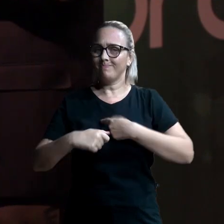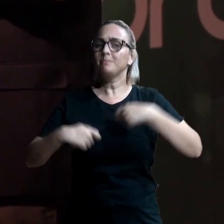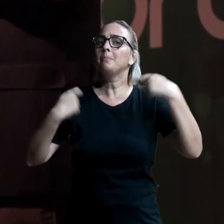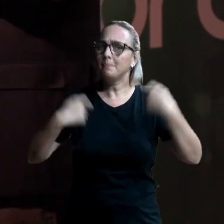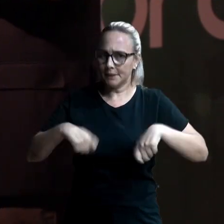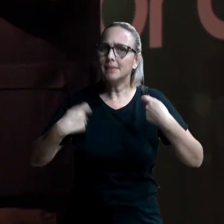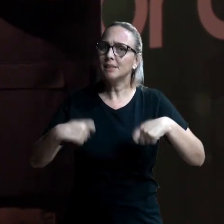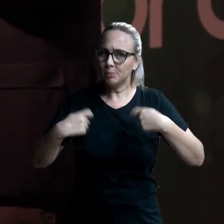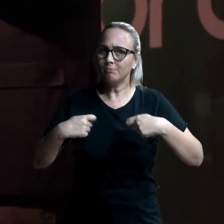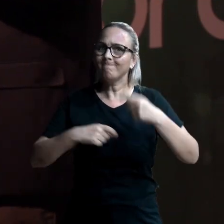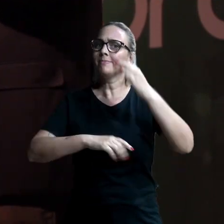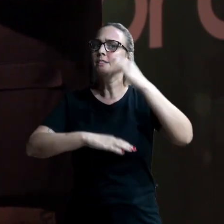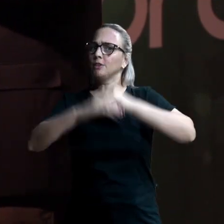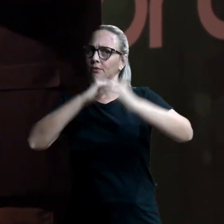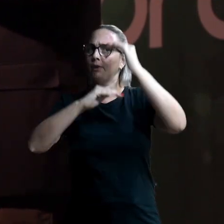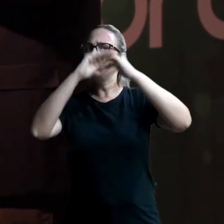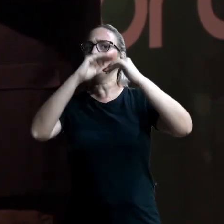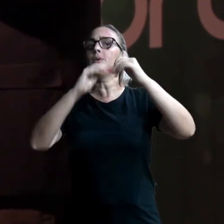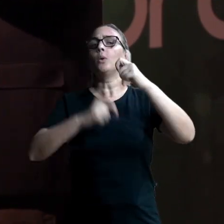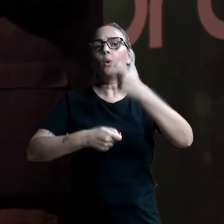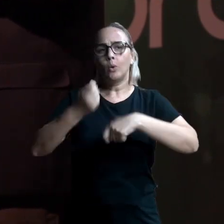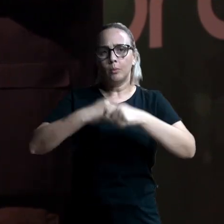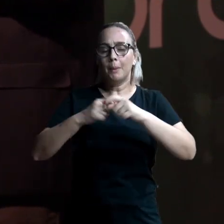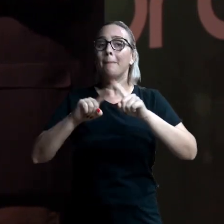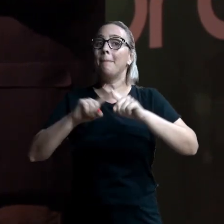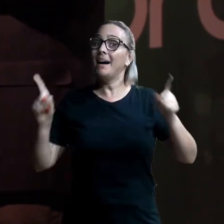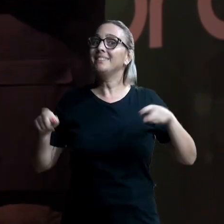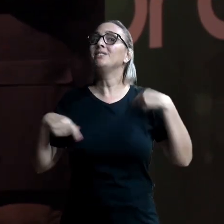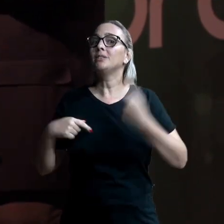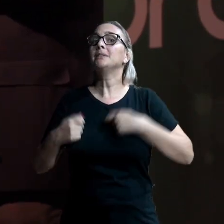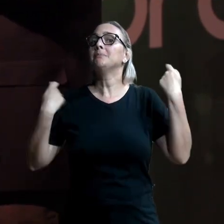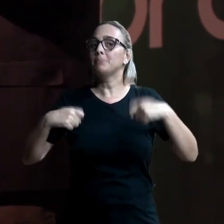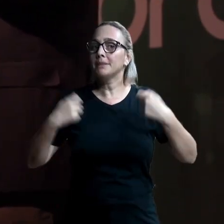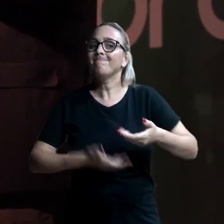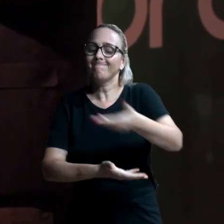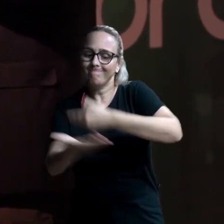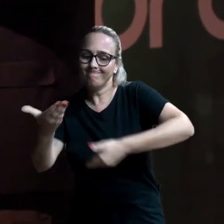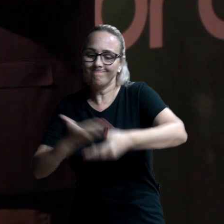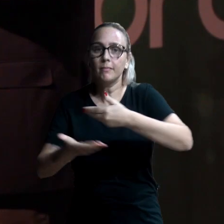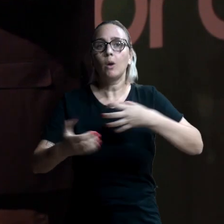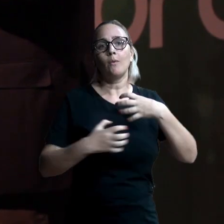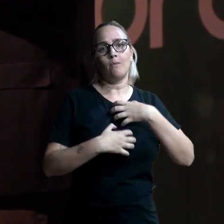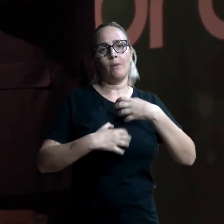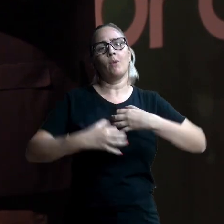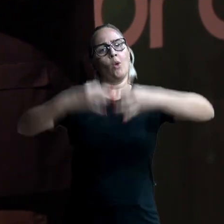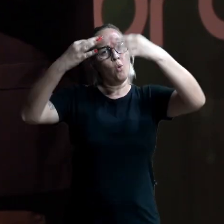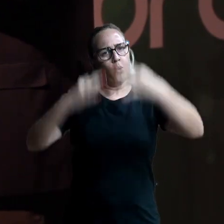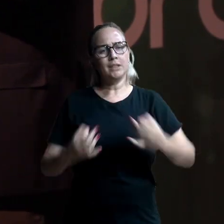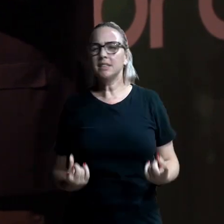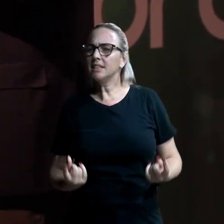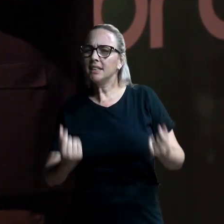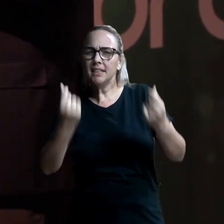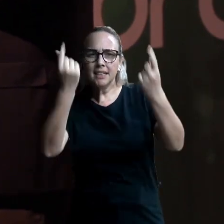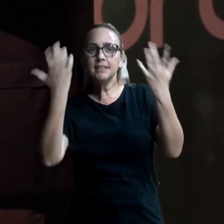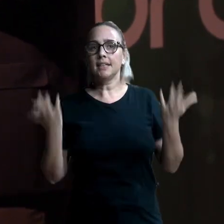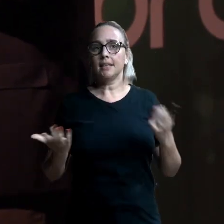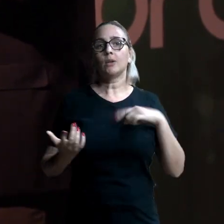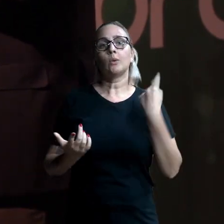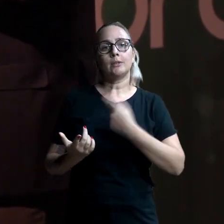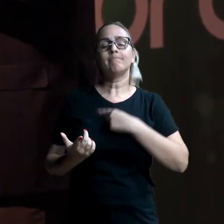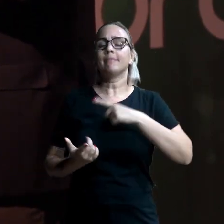desenvolvermos um país, nós precisamos desenvolver economia, mas precisamos distribuir de forma